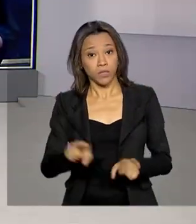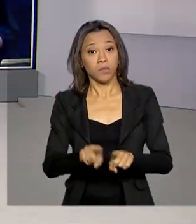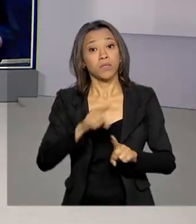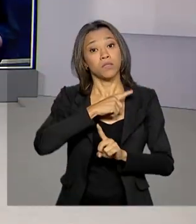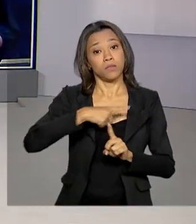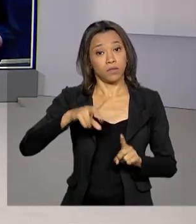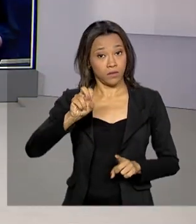pelas suas informações...